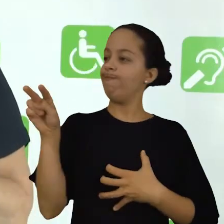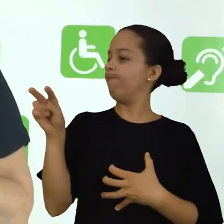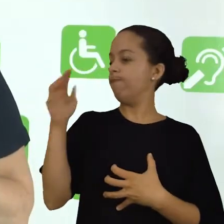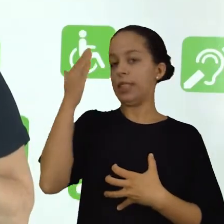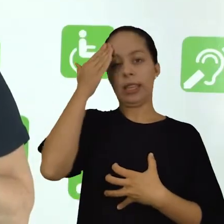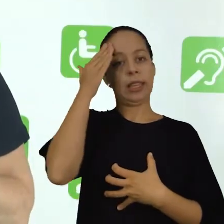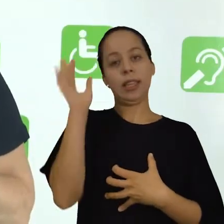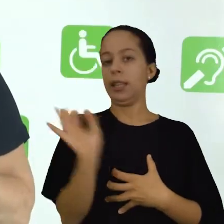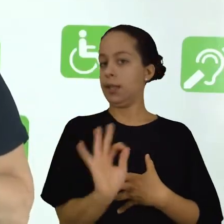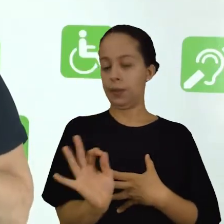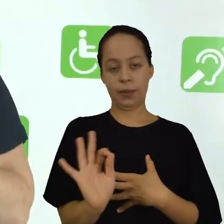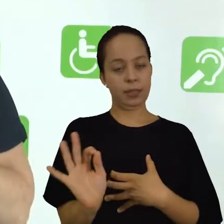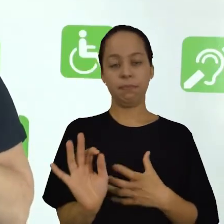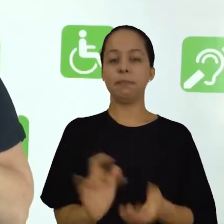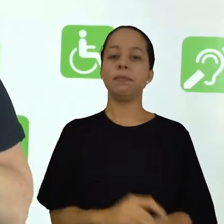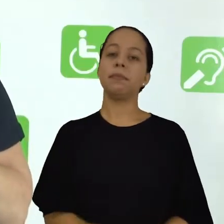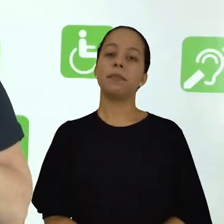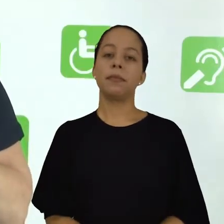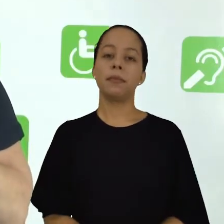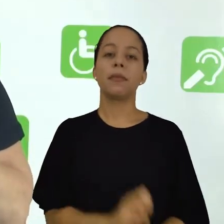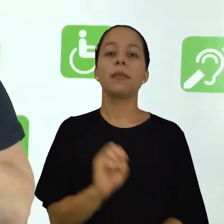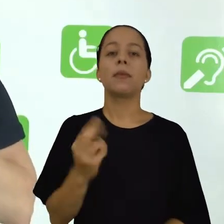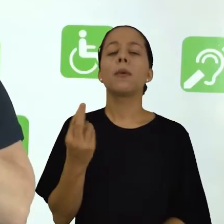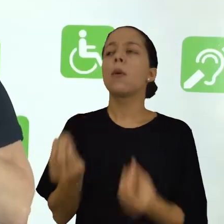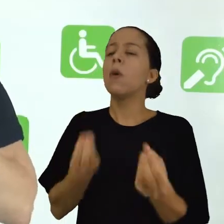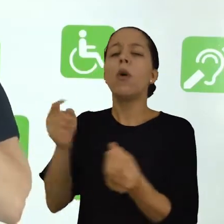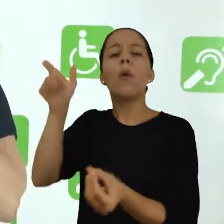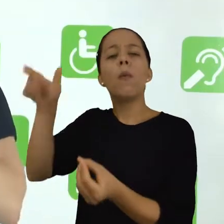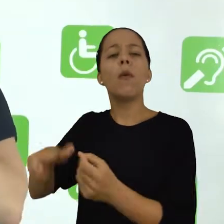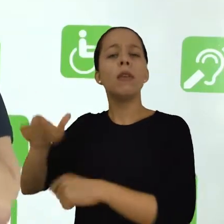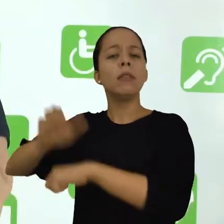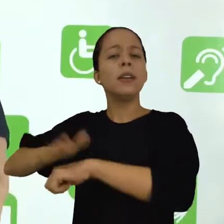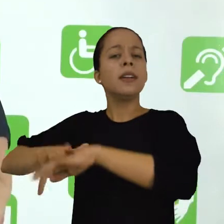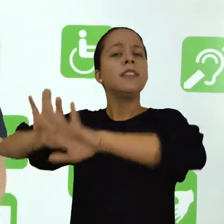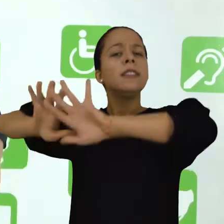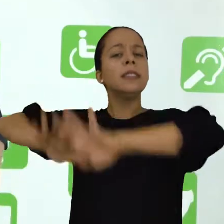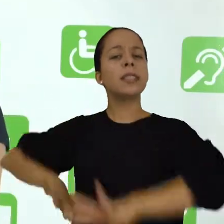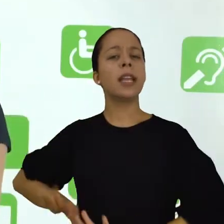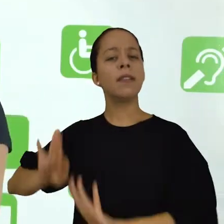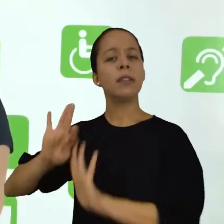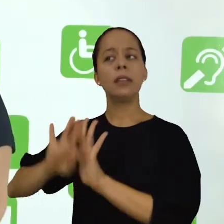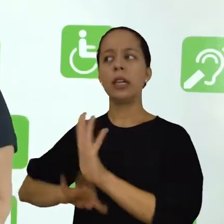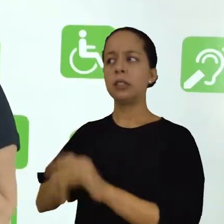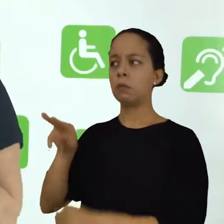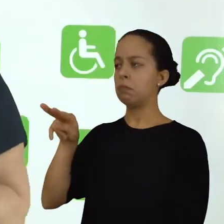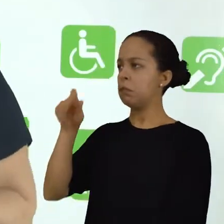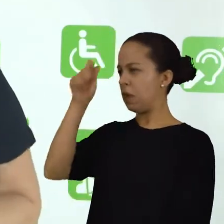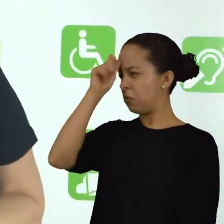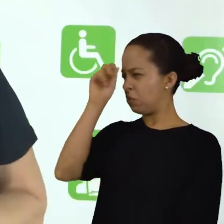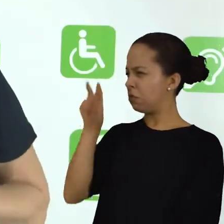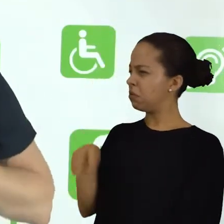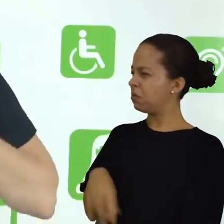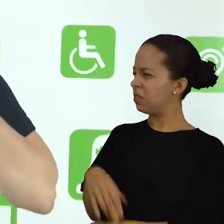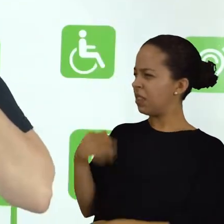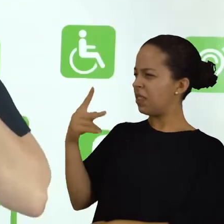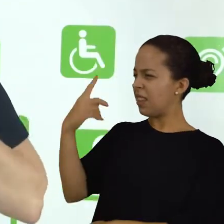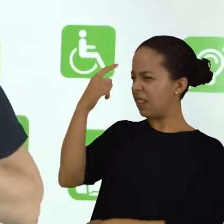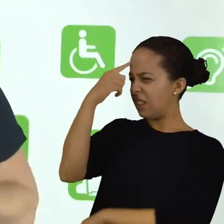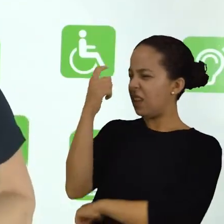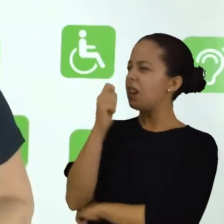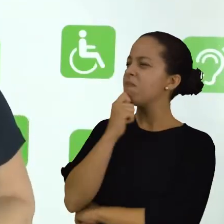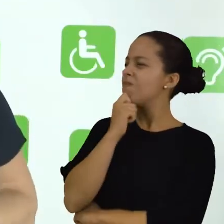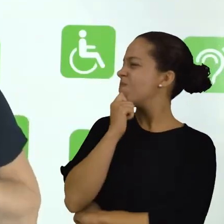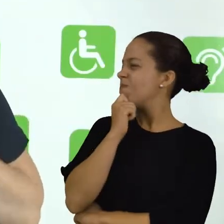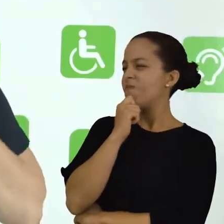você pode não entender a forma como ele estrutura o texto. Então, essas duas